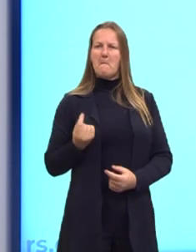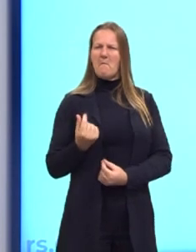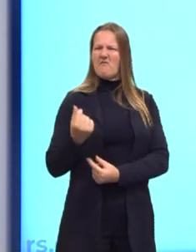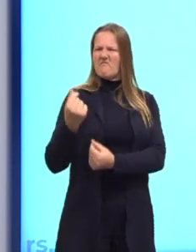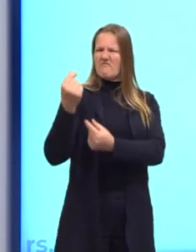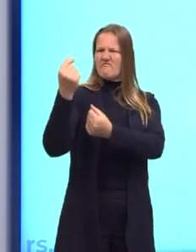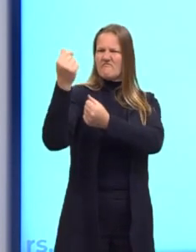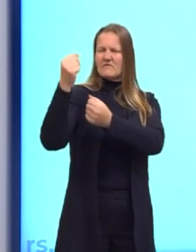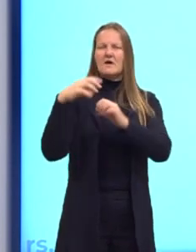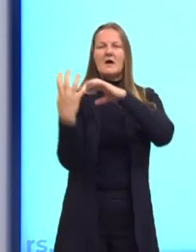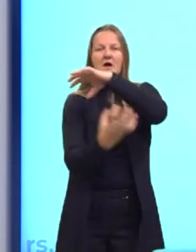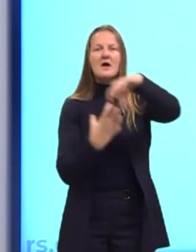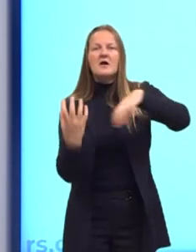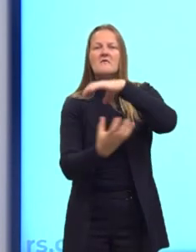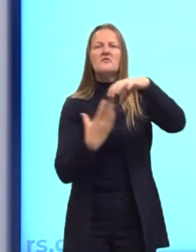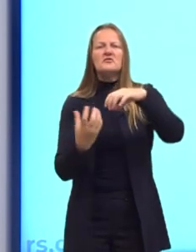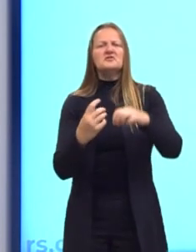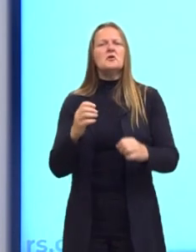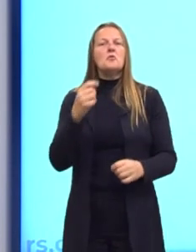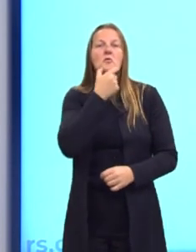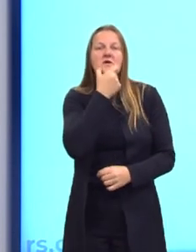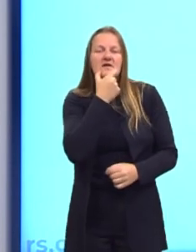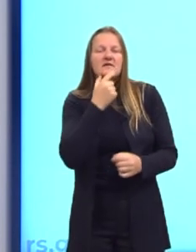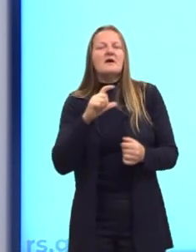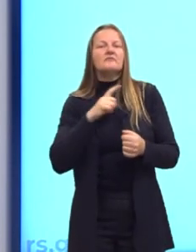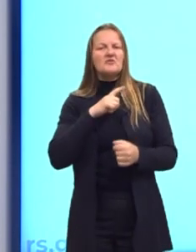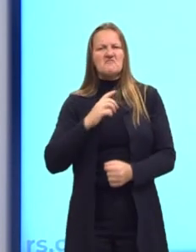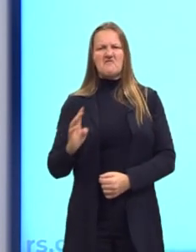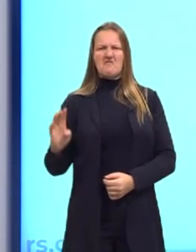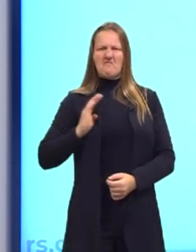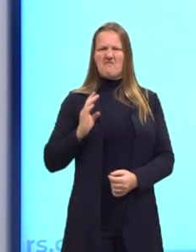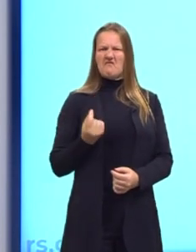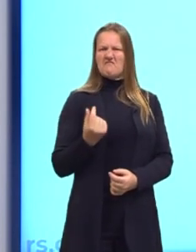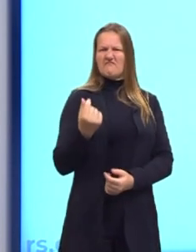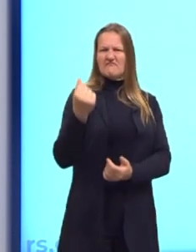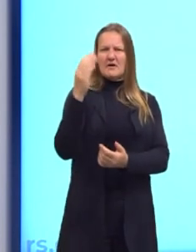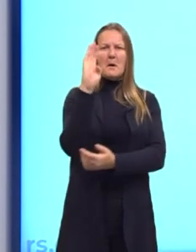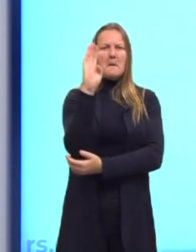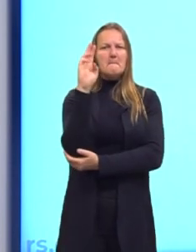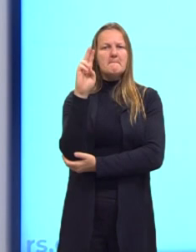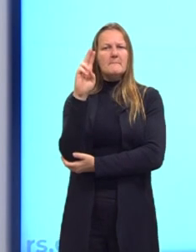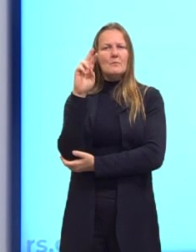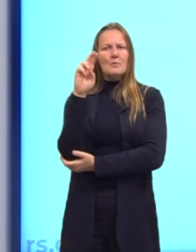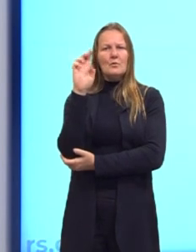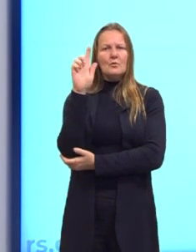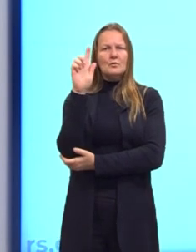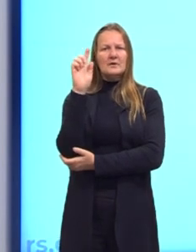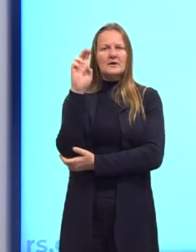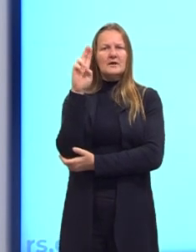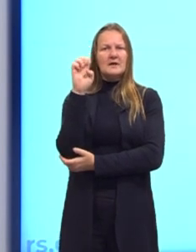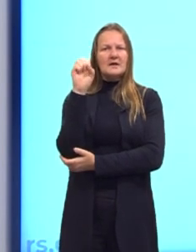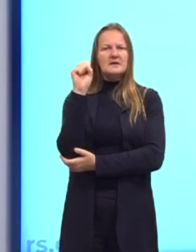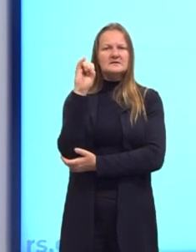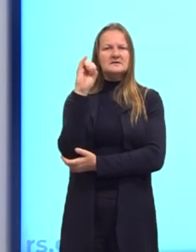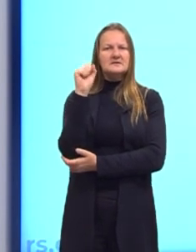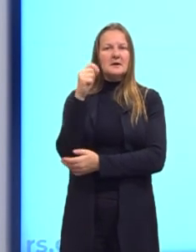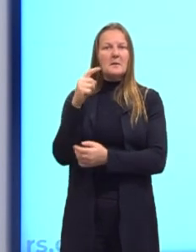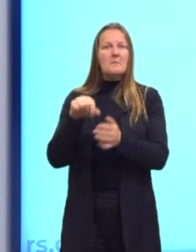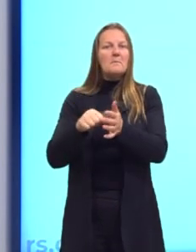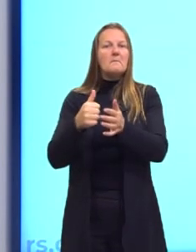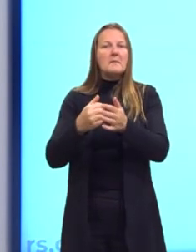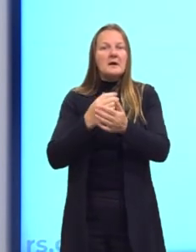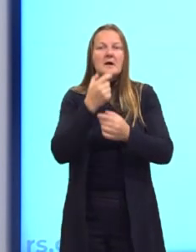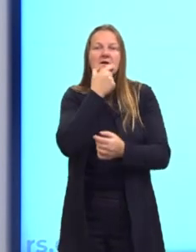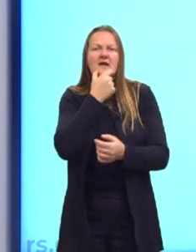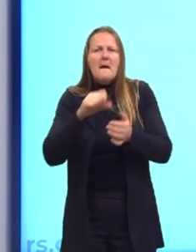primeira delas é a Revolução Gloriosa na Inglaterra. E a gente vai entendendo por que a Inglaterra vai ser o primeiro país a se industrializar. porque é justamente